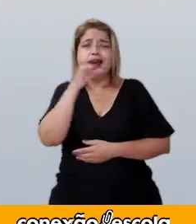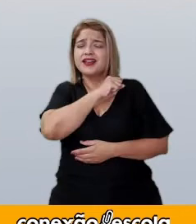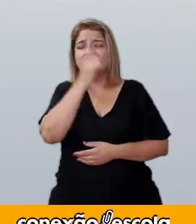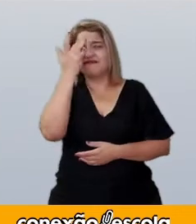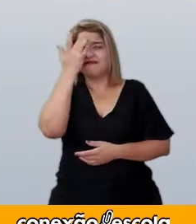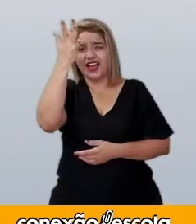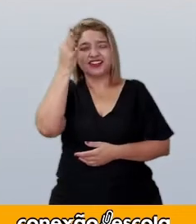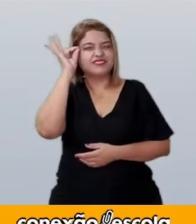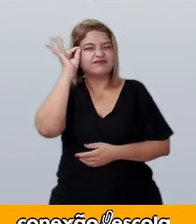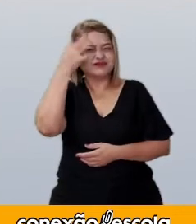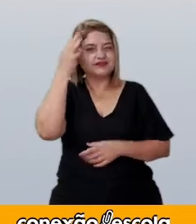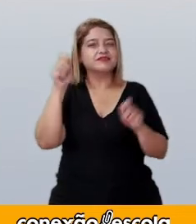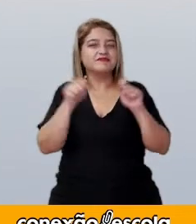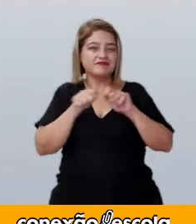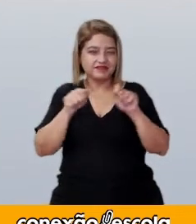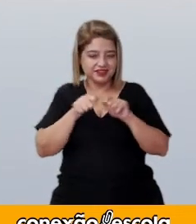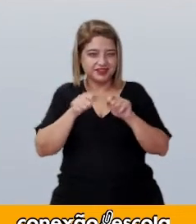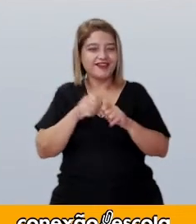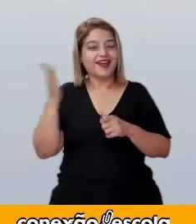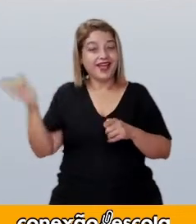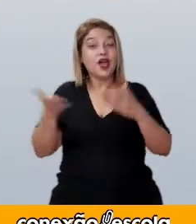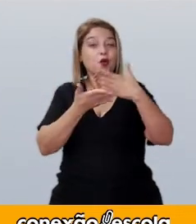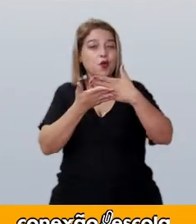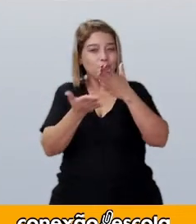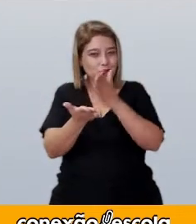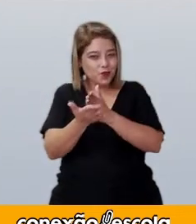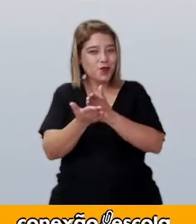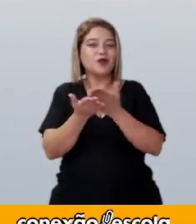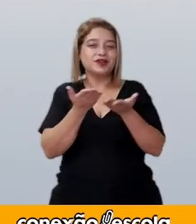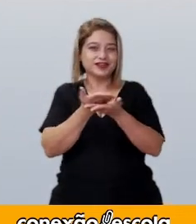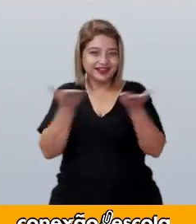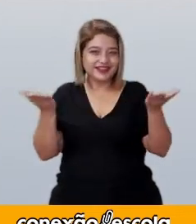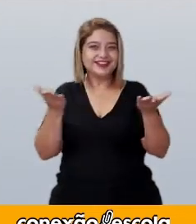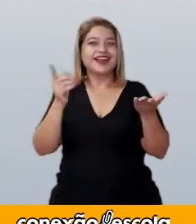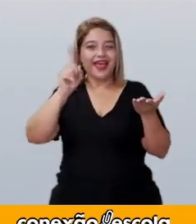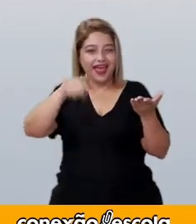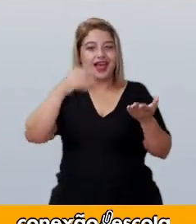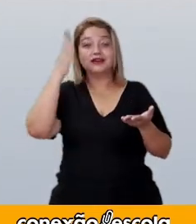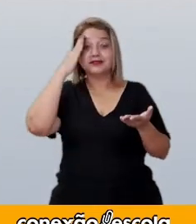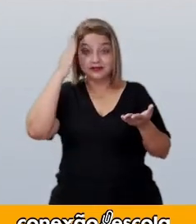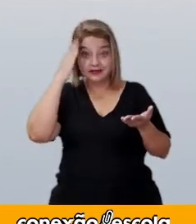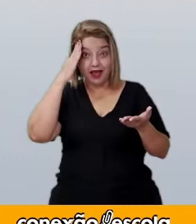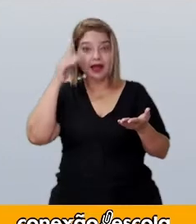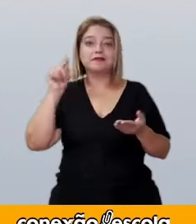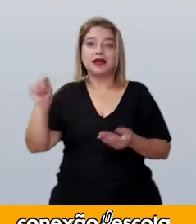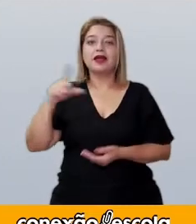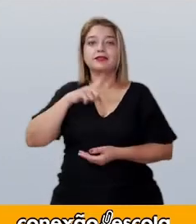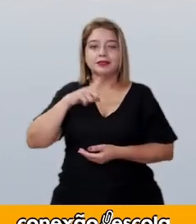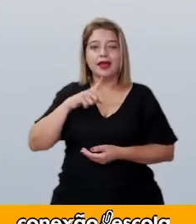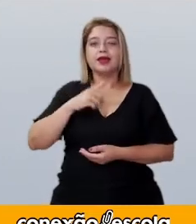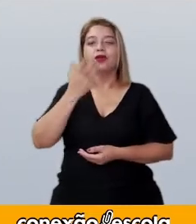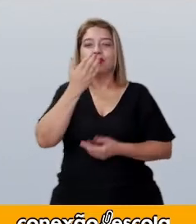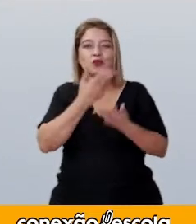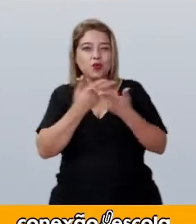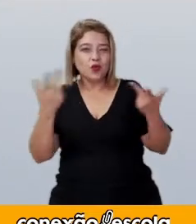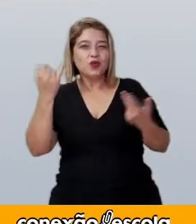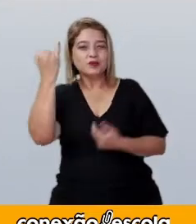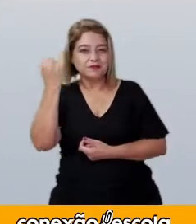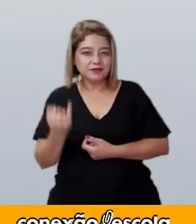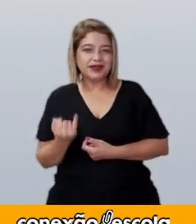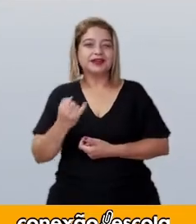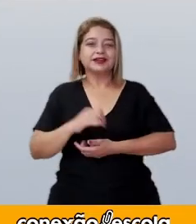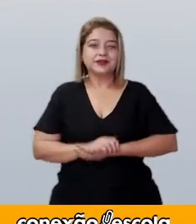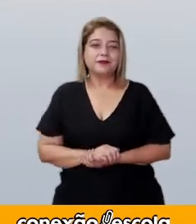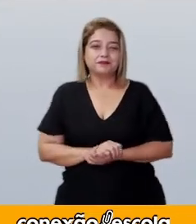também é um bolo, eu diria assim, de mulher preguiçosa, sabe? É, porque eu não sou trabalhadora. Eu sou daquelas que acordo mais